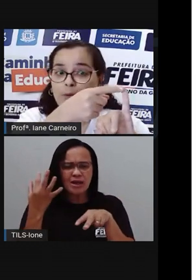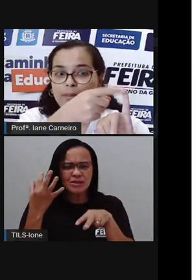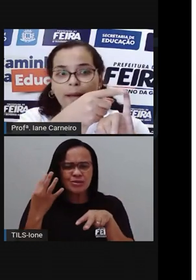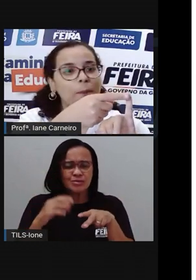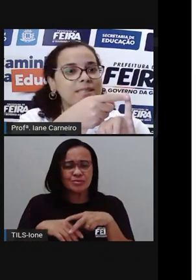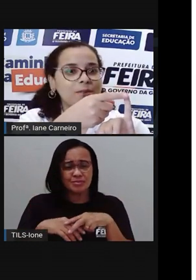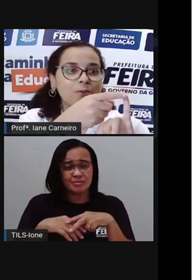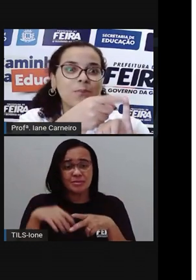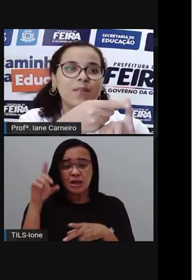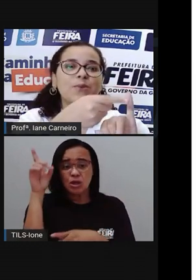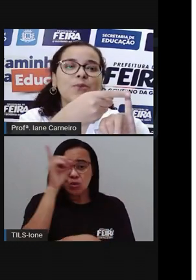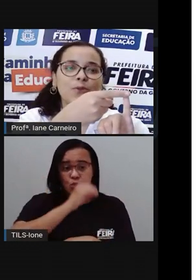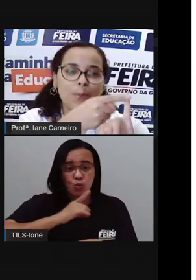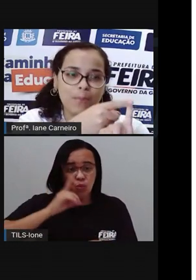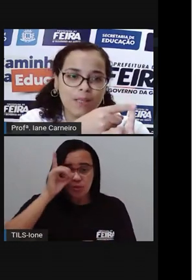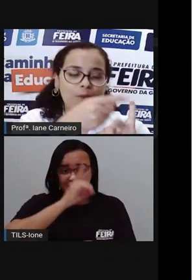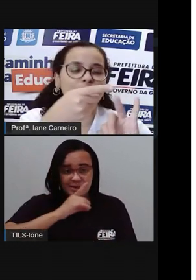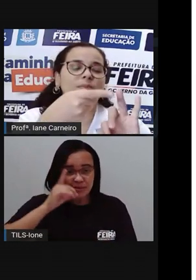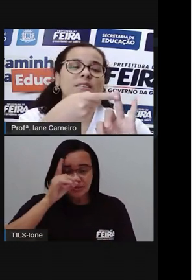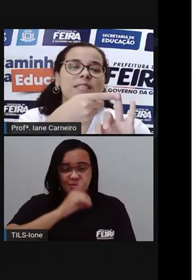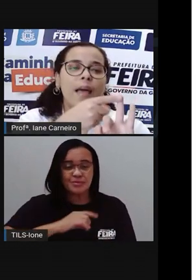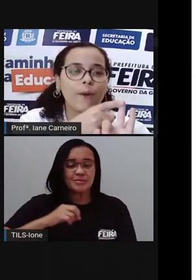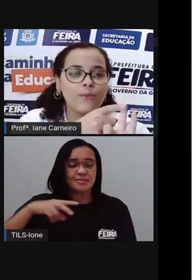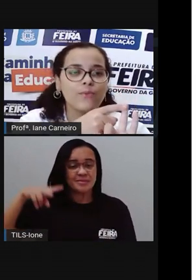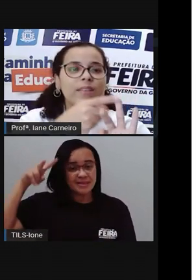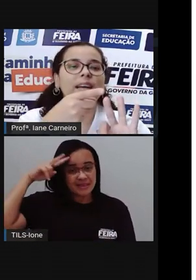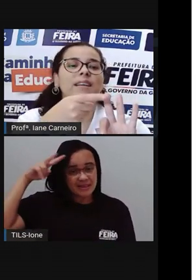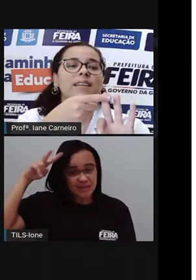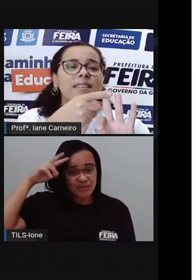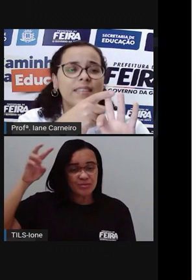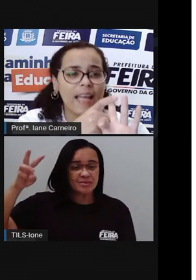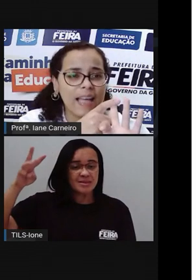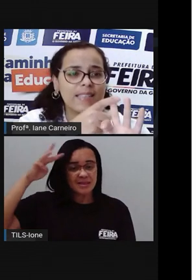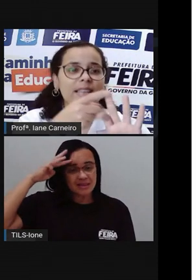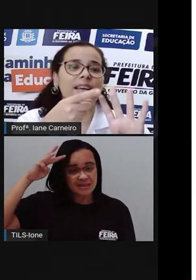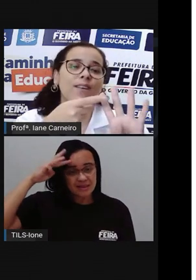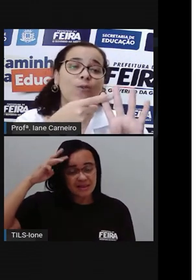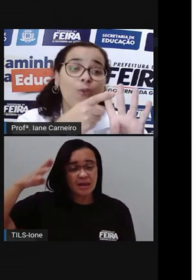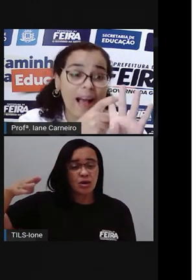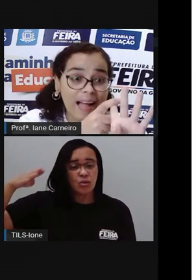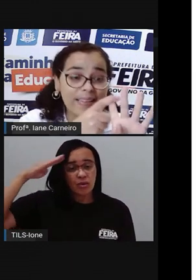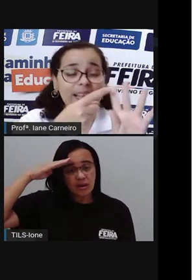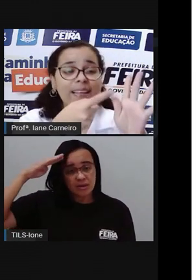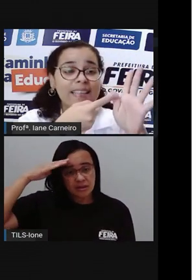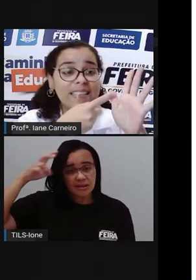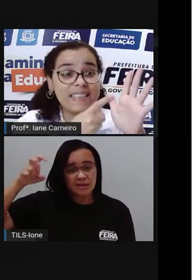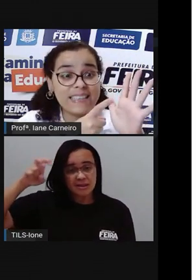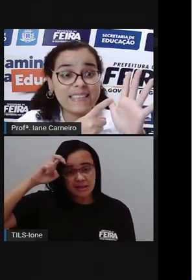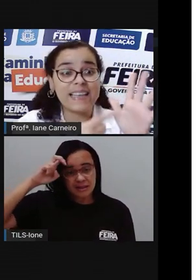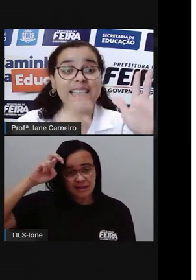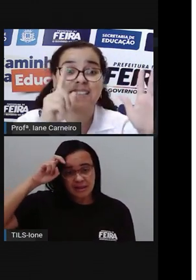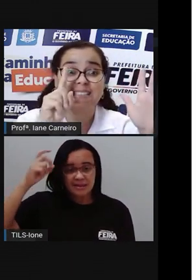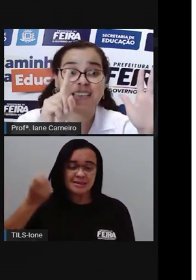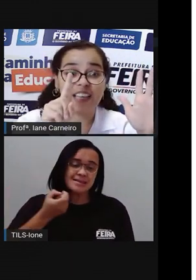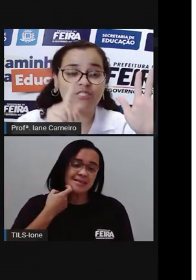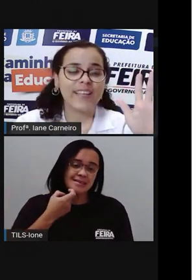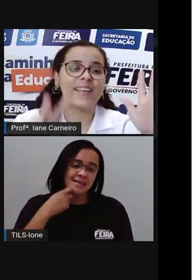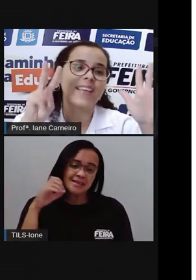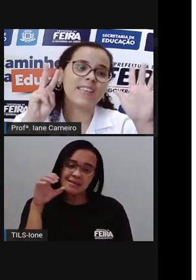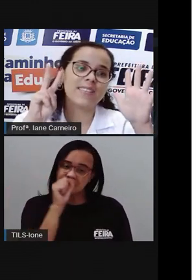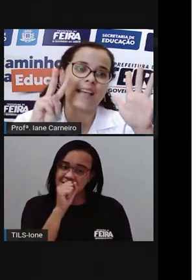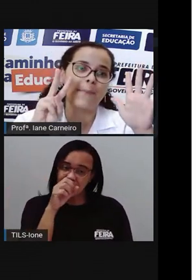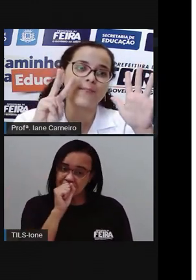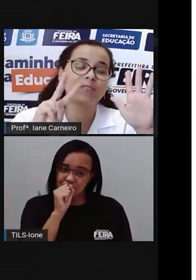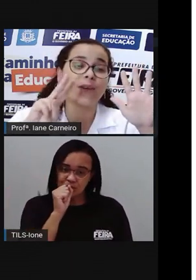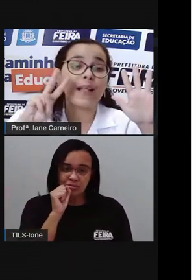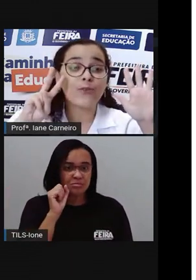Domingo, né, começa no domingo. Domingo, segunda, terça, quarta, quinta, sexta